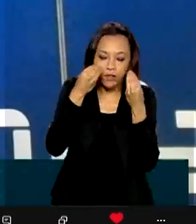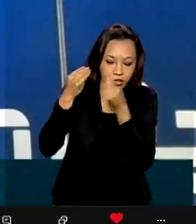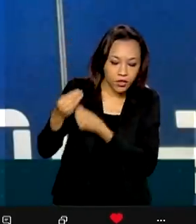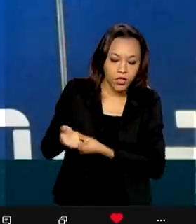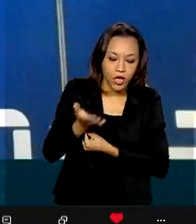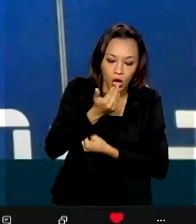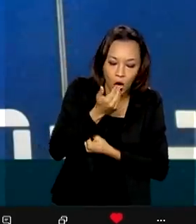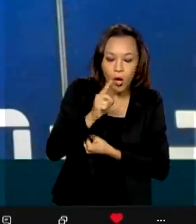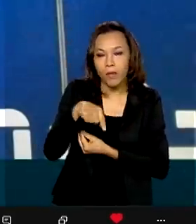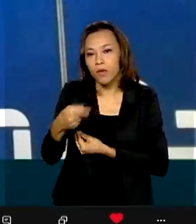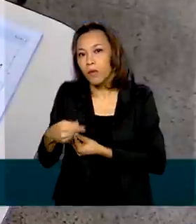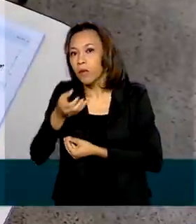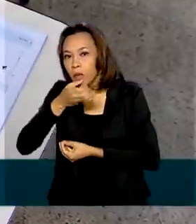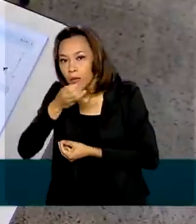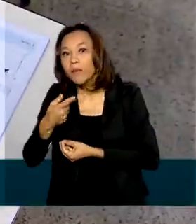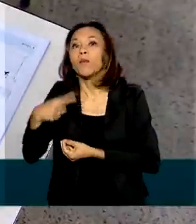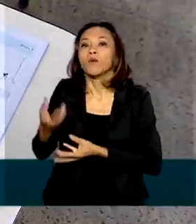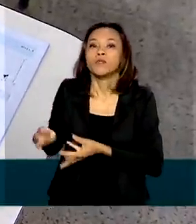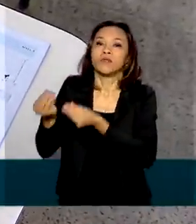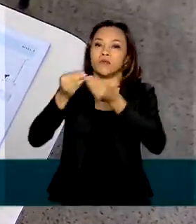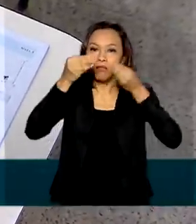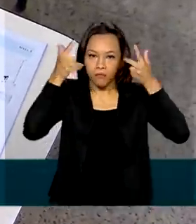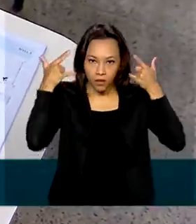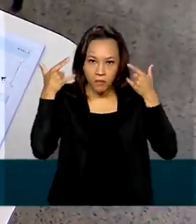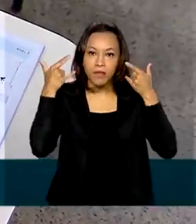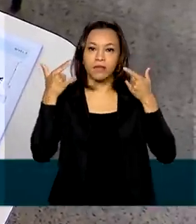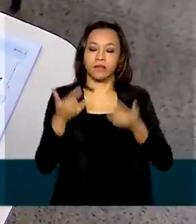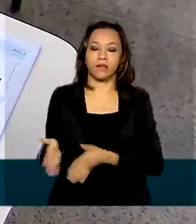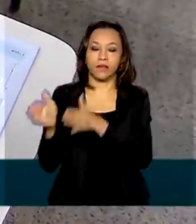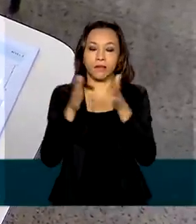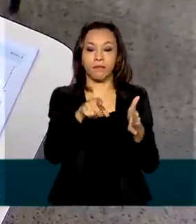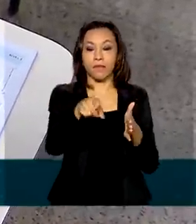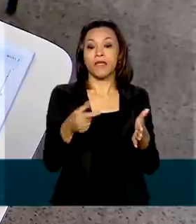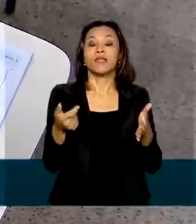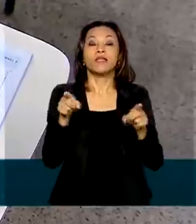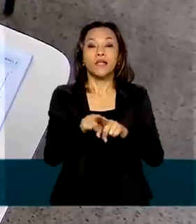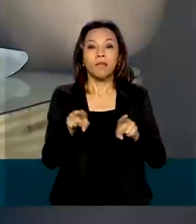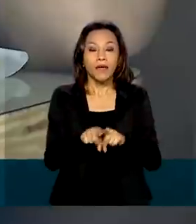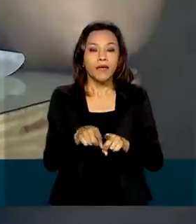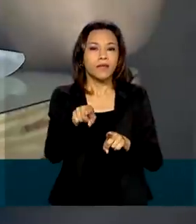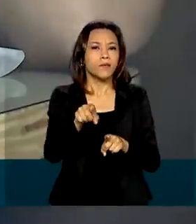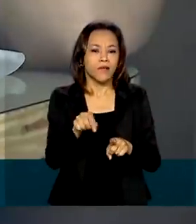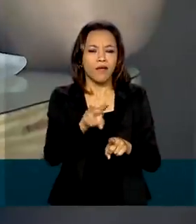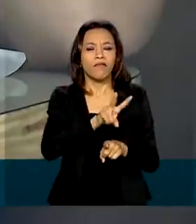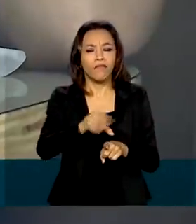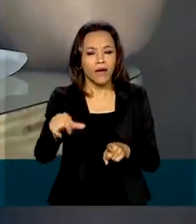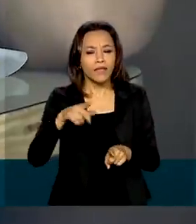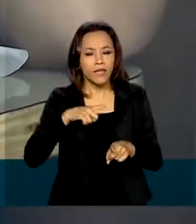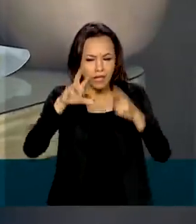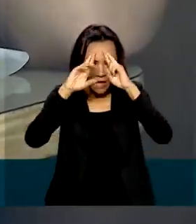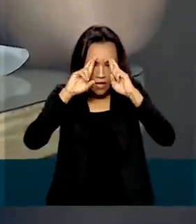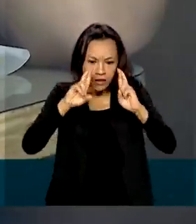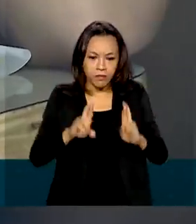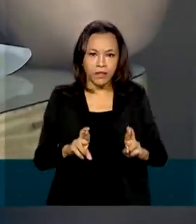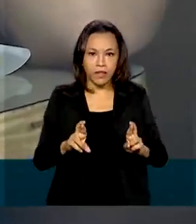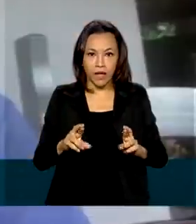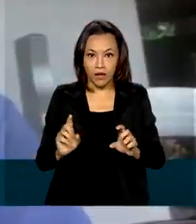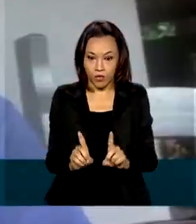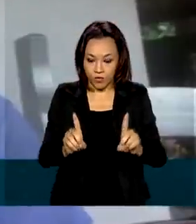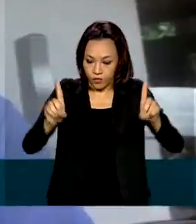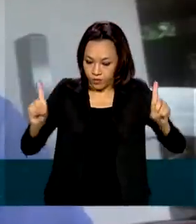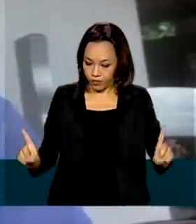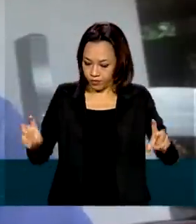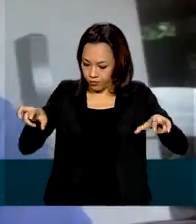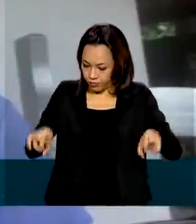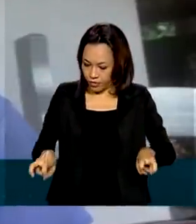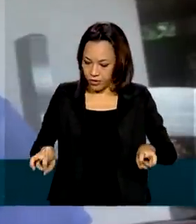alimenta e bota a máscara de novo. A vistoria de lanches e a revista eletrônica também deverão respeitar o distanciamento. Estou